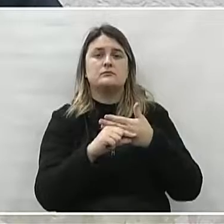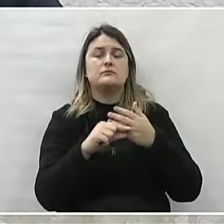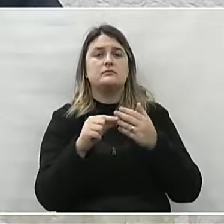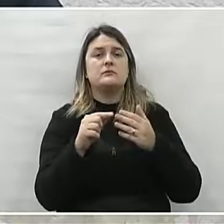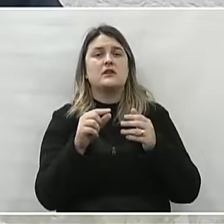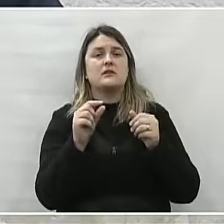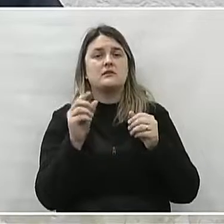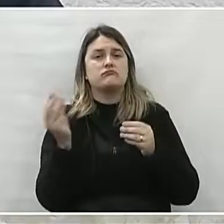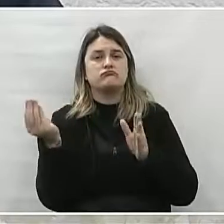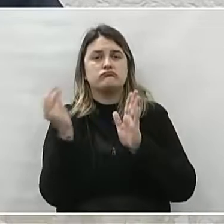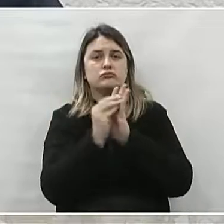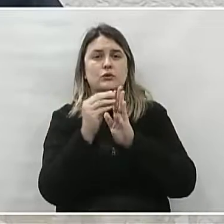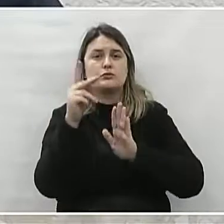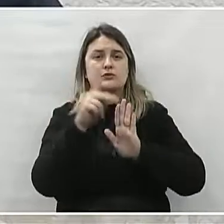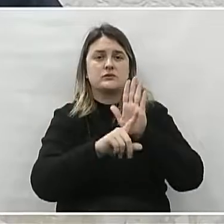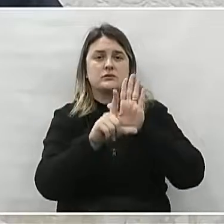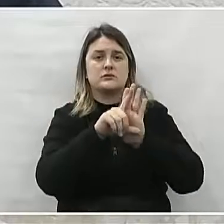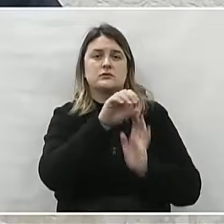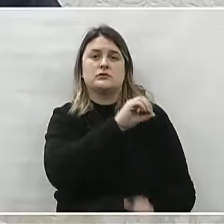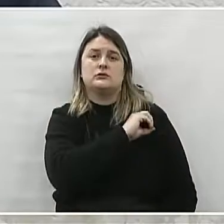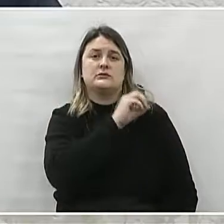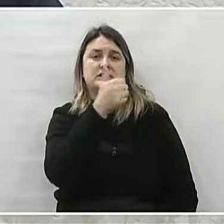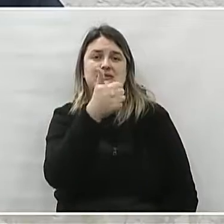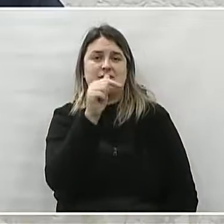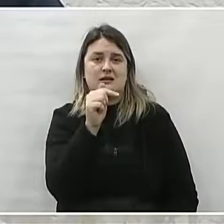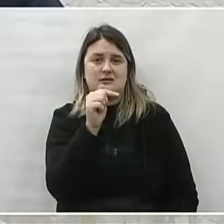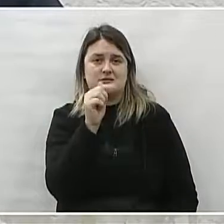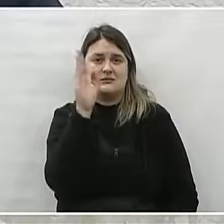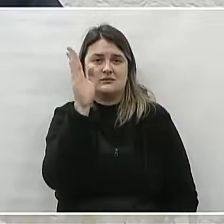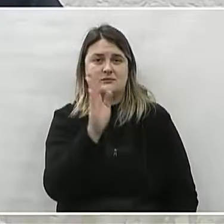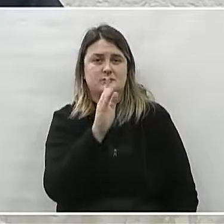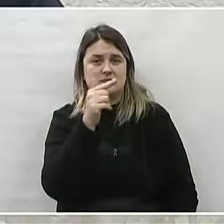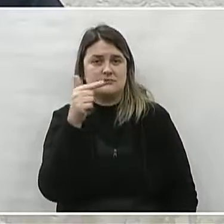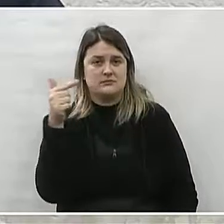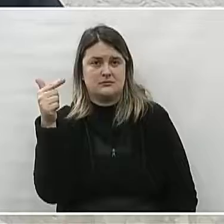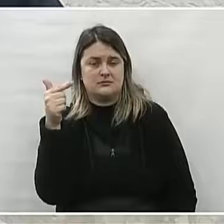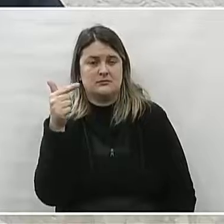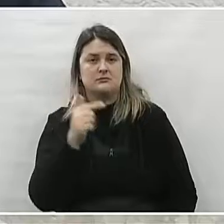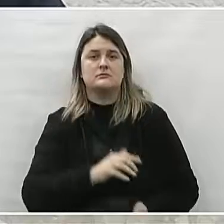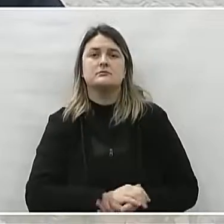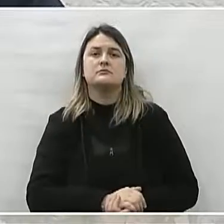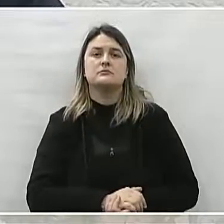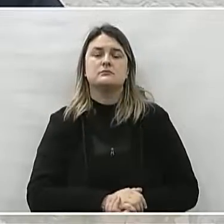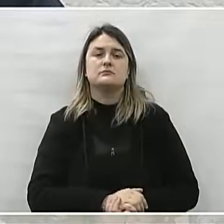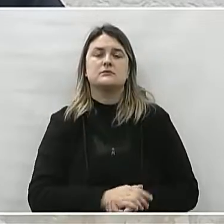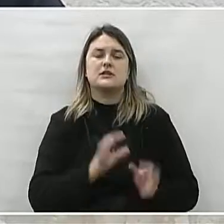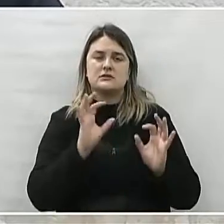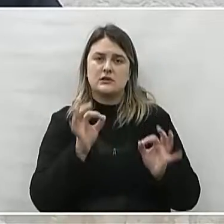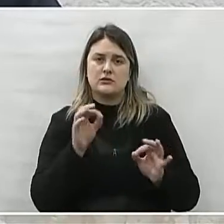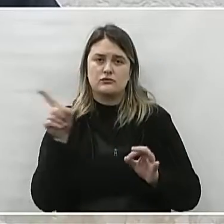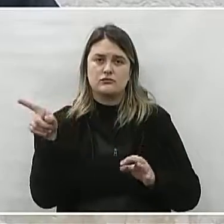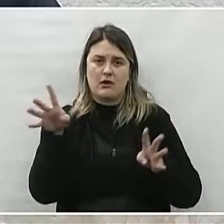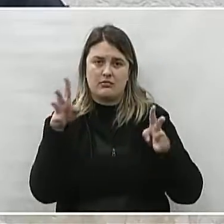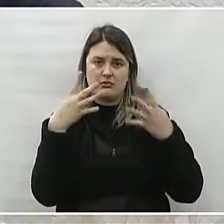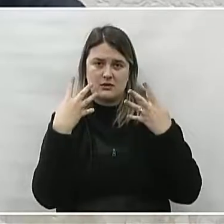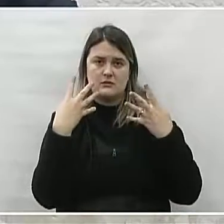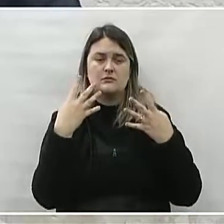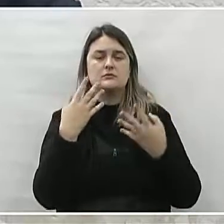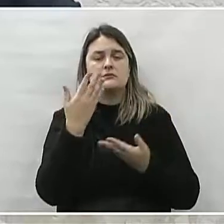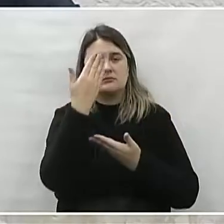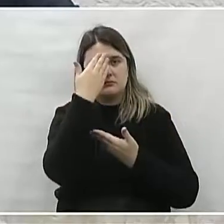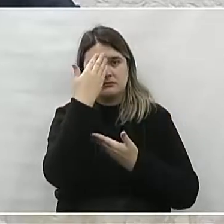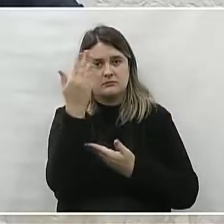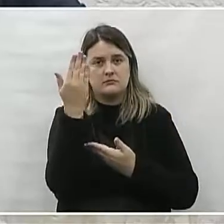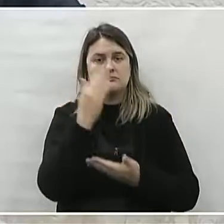plenário o projeto de lei ordinária de número 17 de 2022. Certo de sua atenção, desde já,